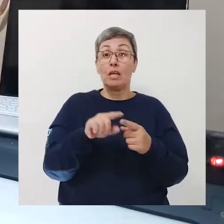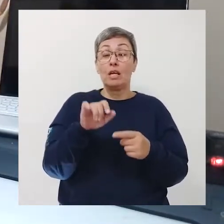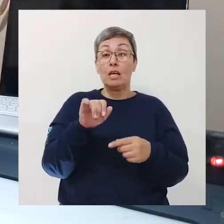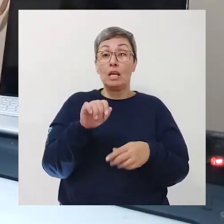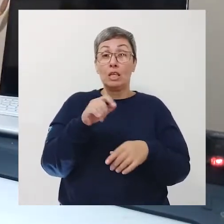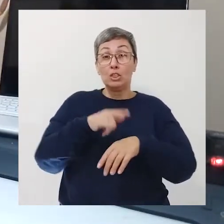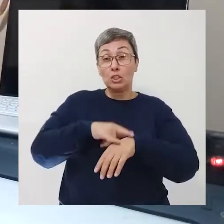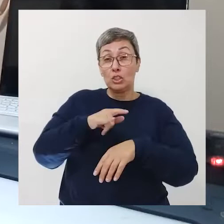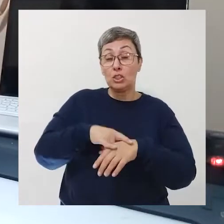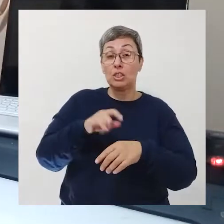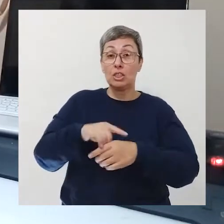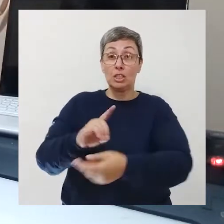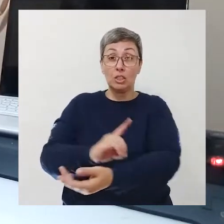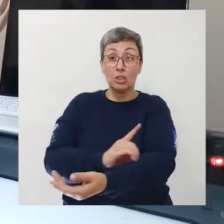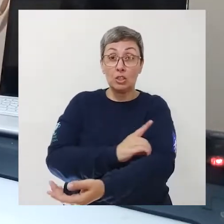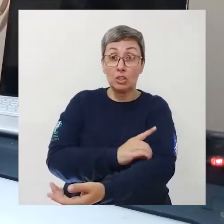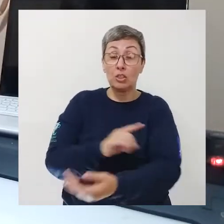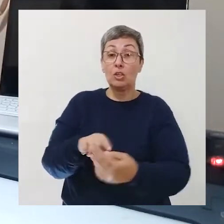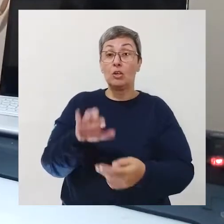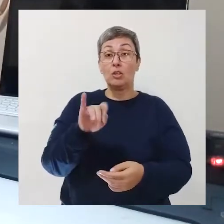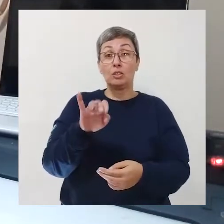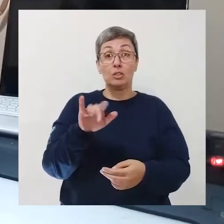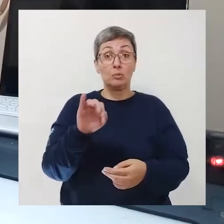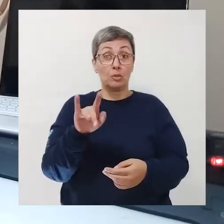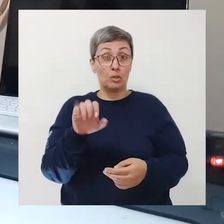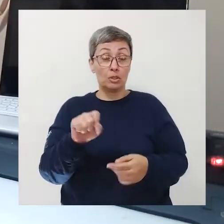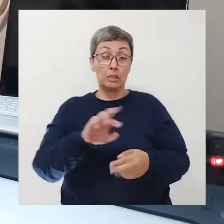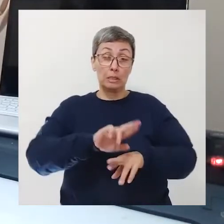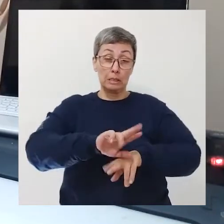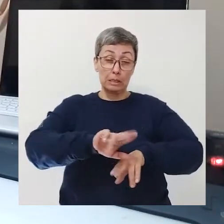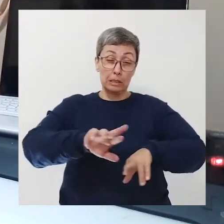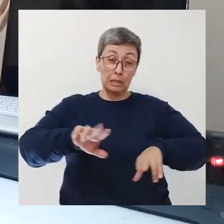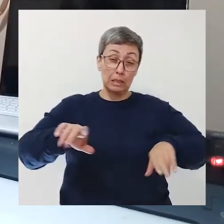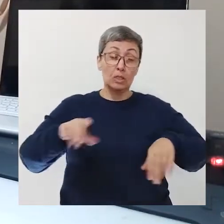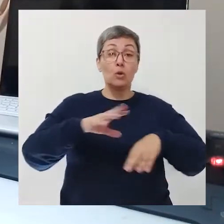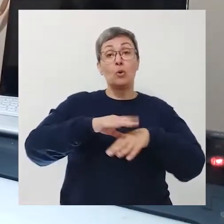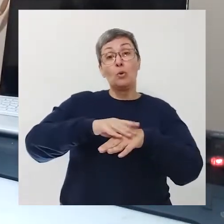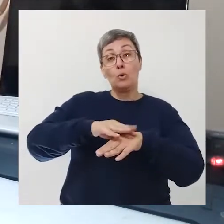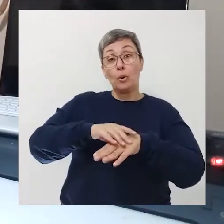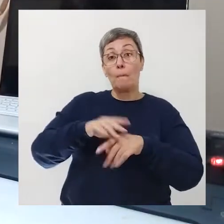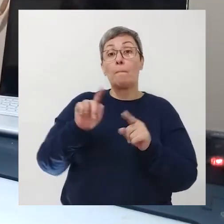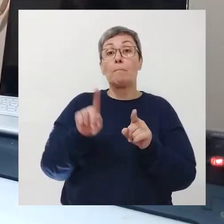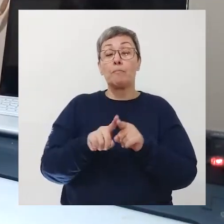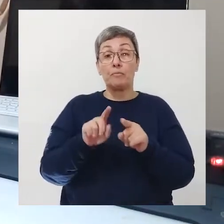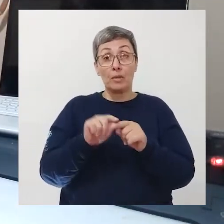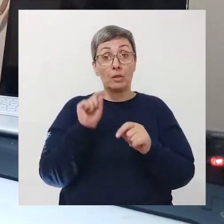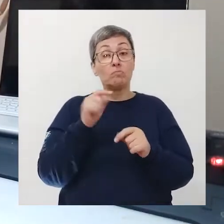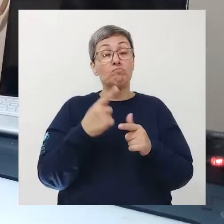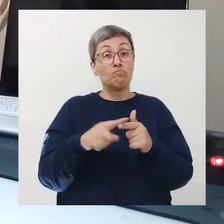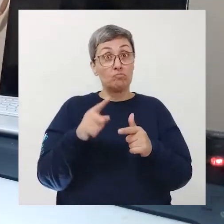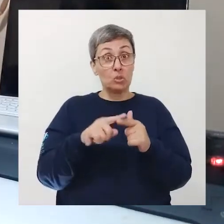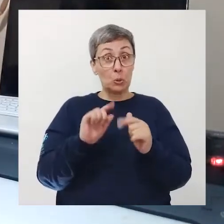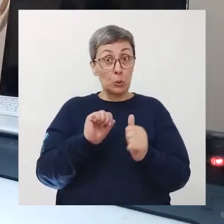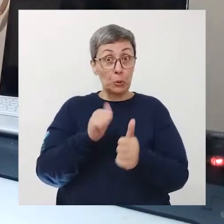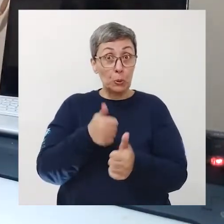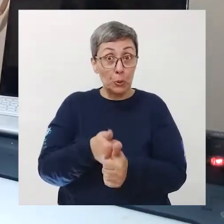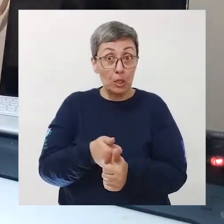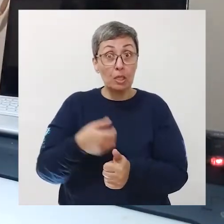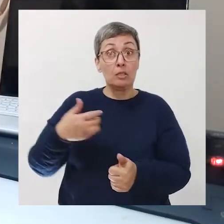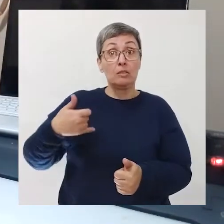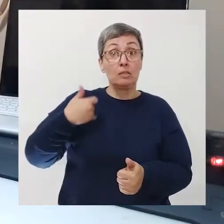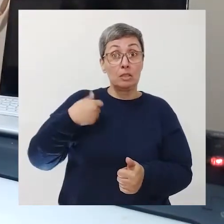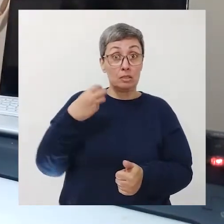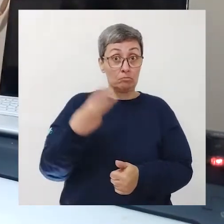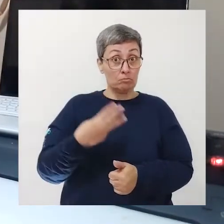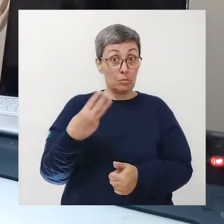urinária diabetes osteoporose enfim são várias doenças aí que querem se aproximar da terceira